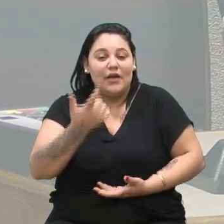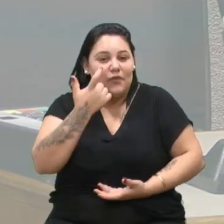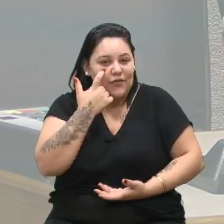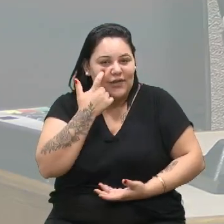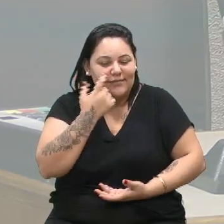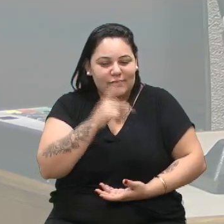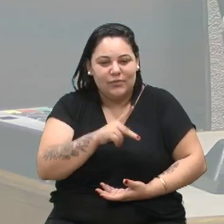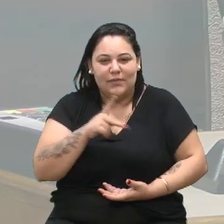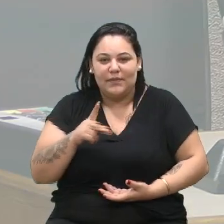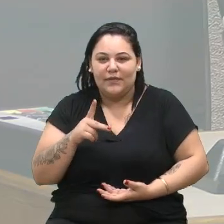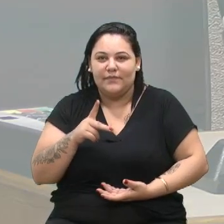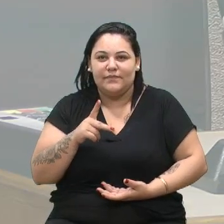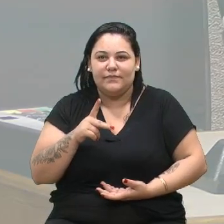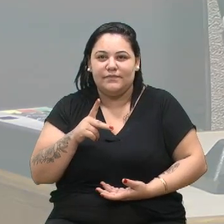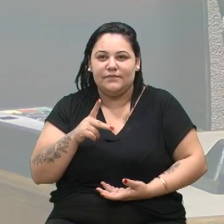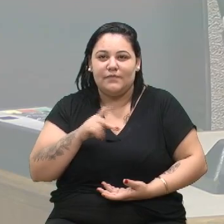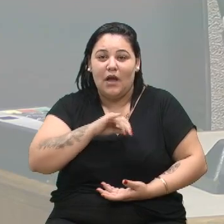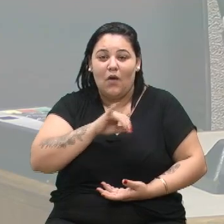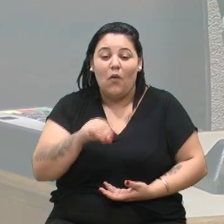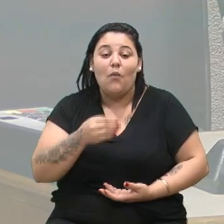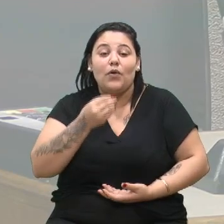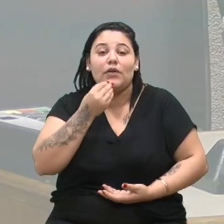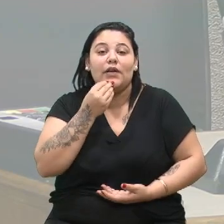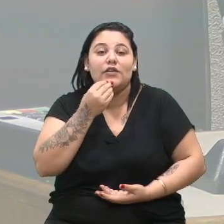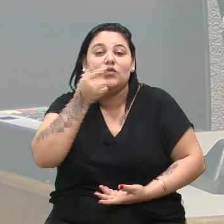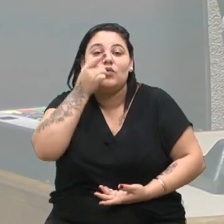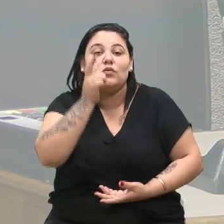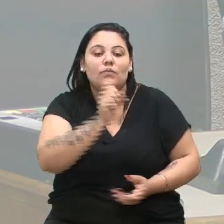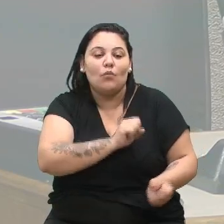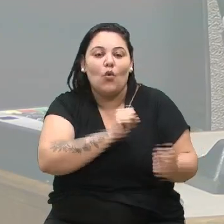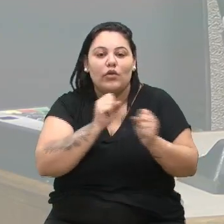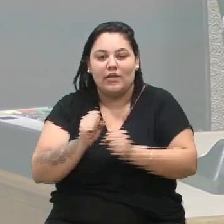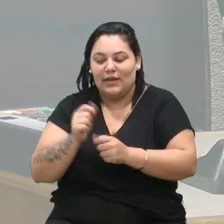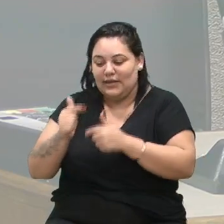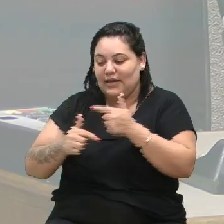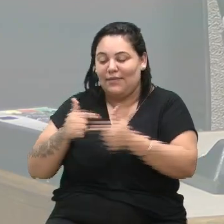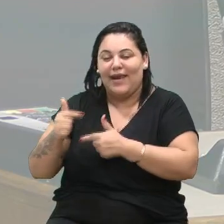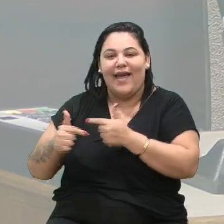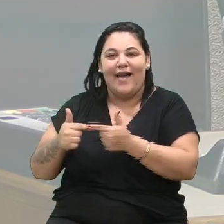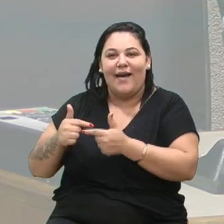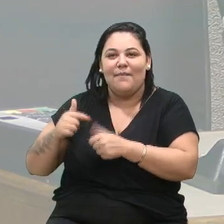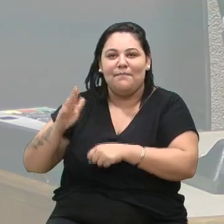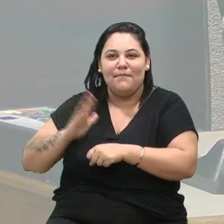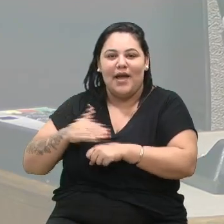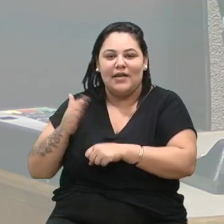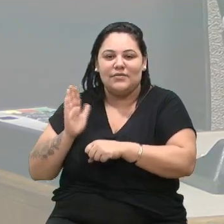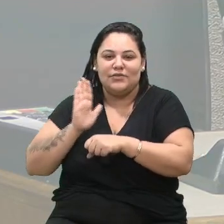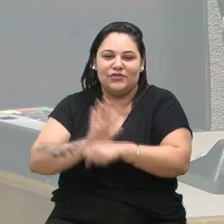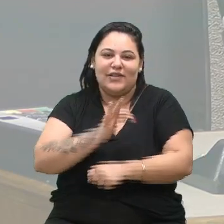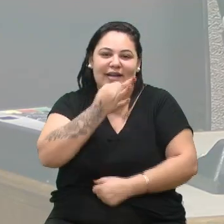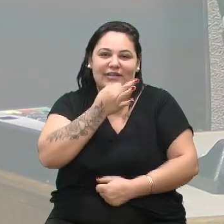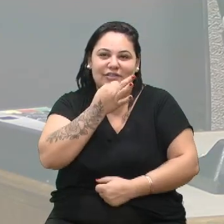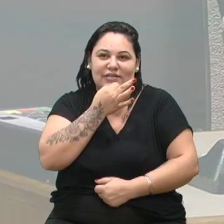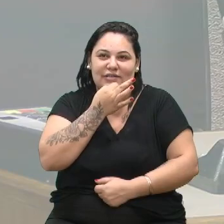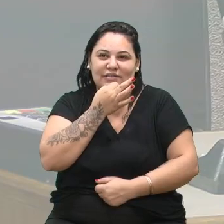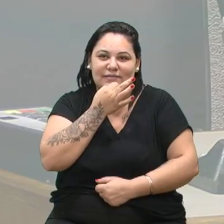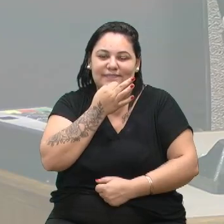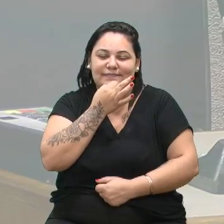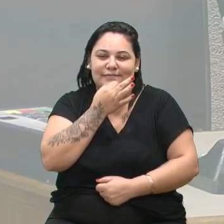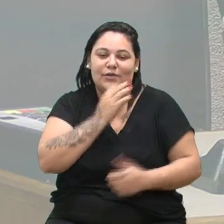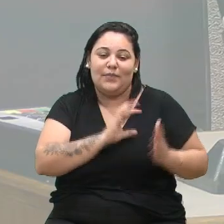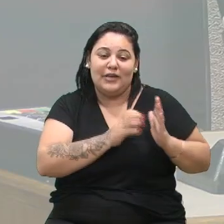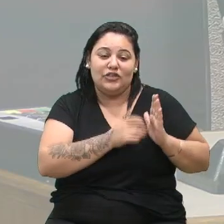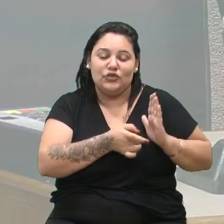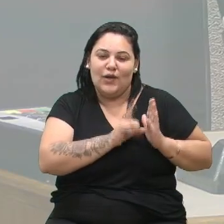oportunidade de poder, talvez, trabalhar mais por Caxias, né, do que no partido que eu